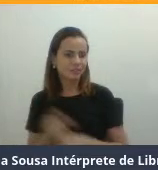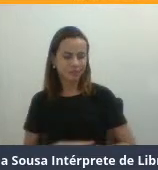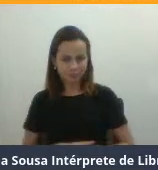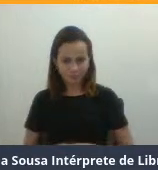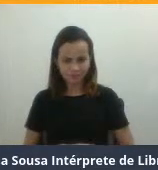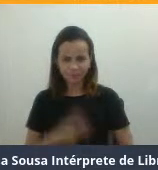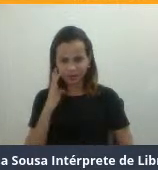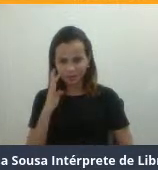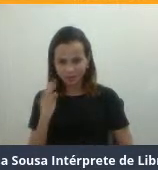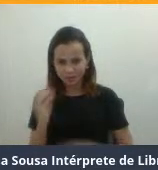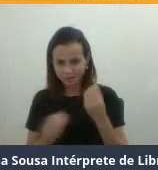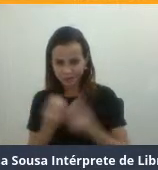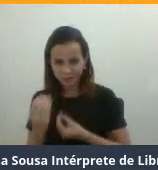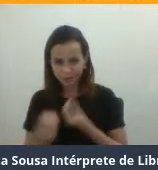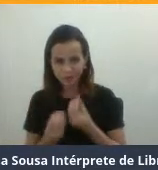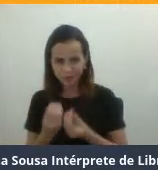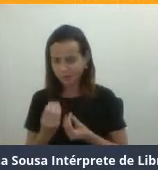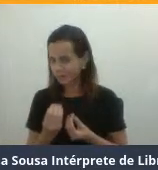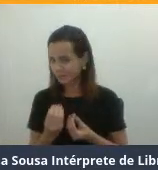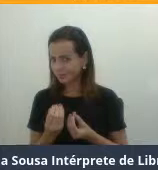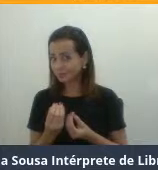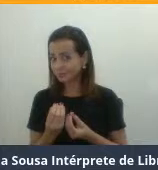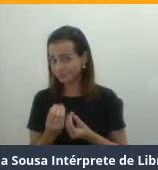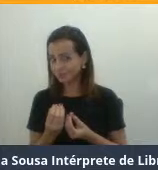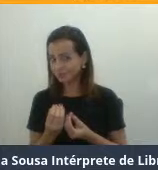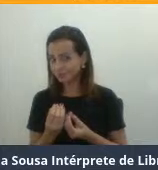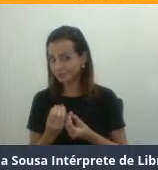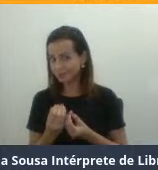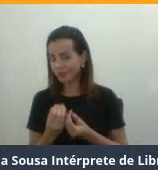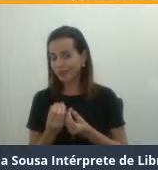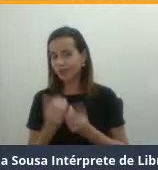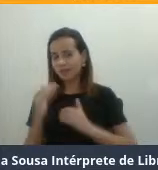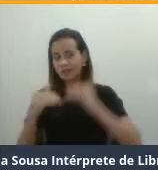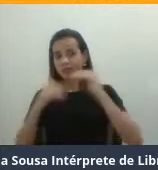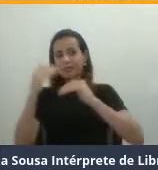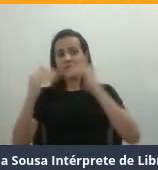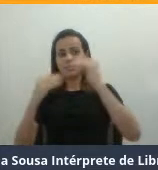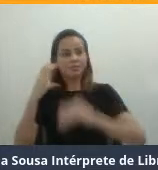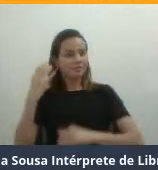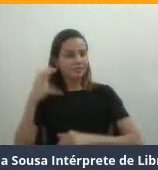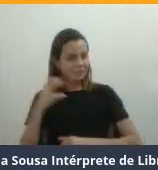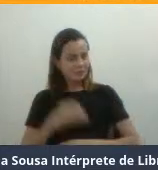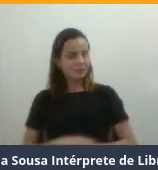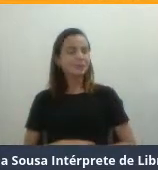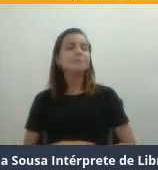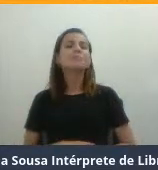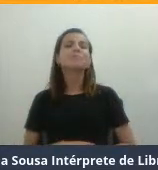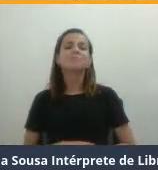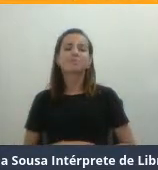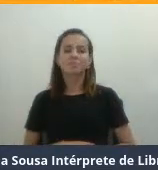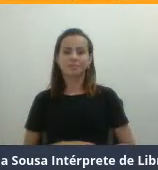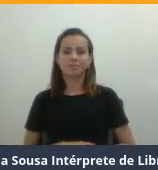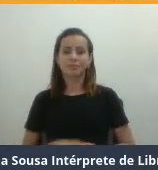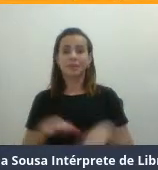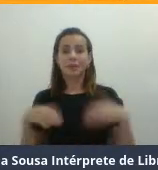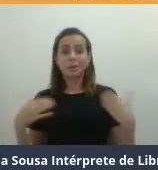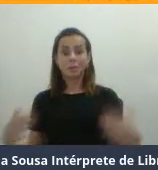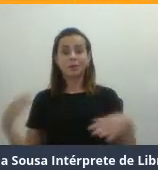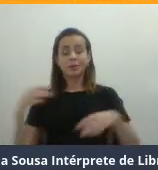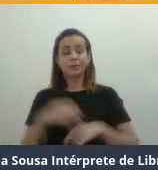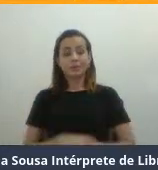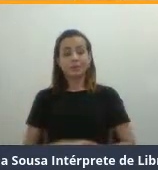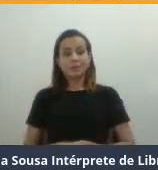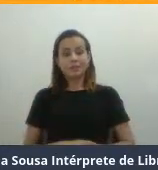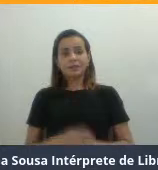está a evolução da ciência. Bem, então, o que eu